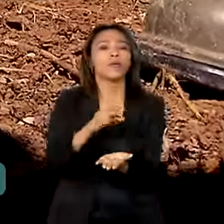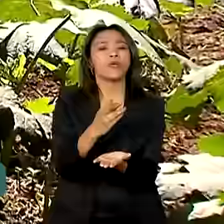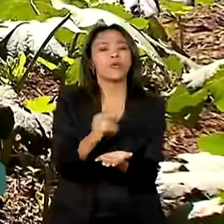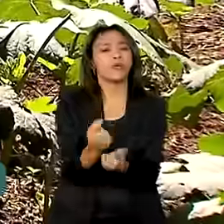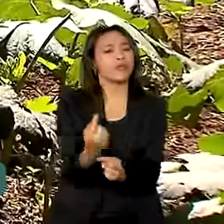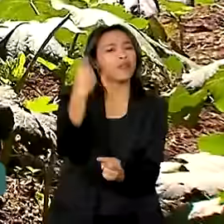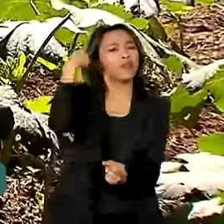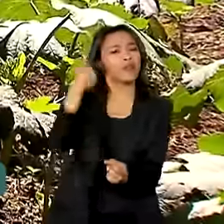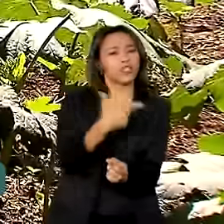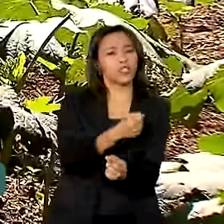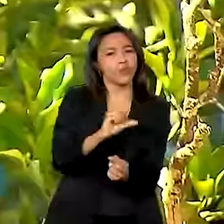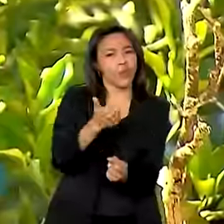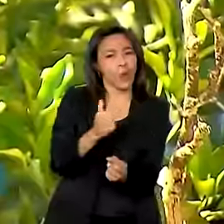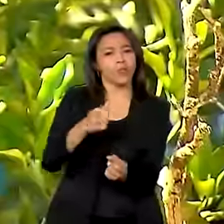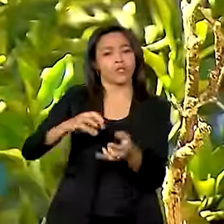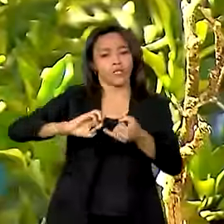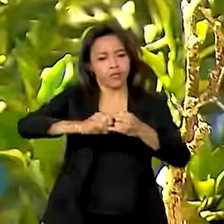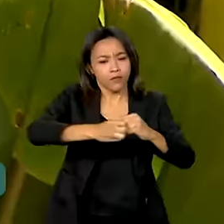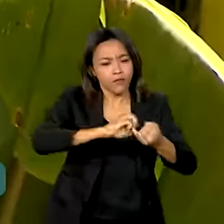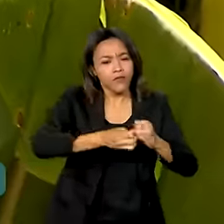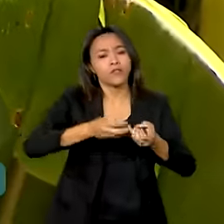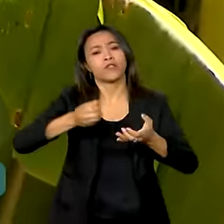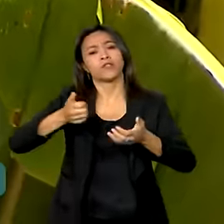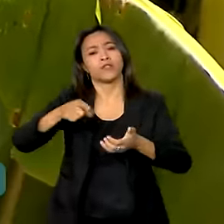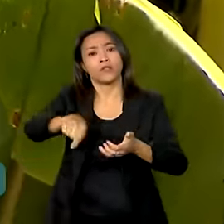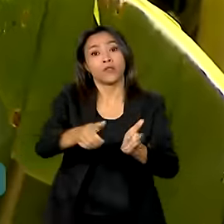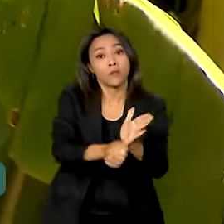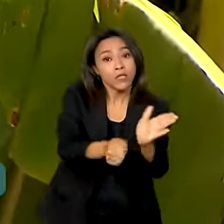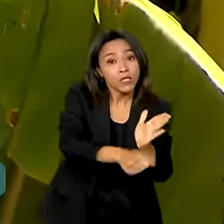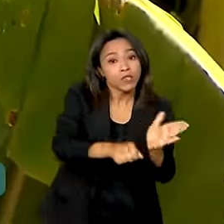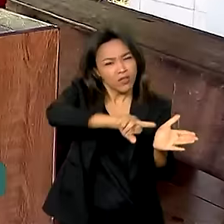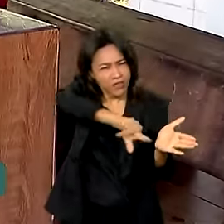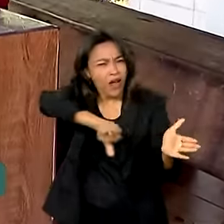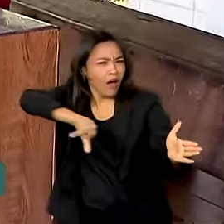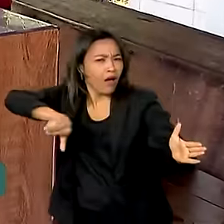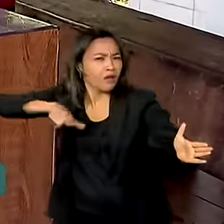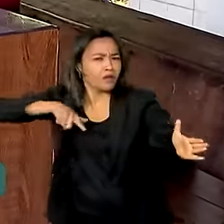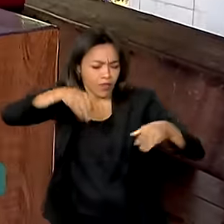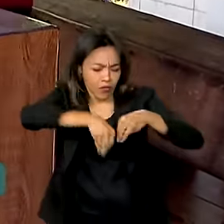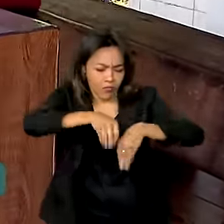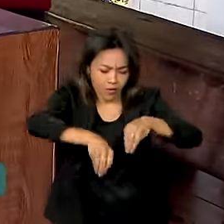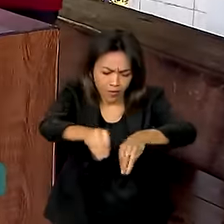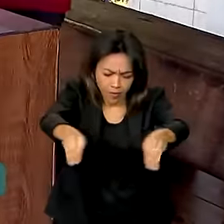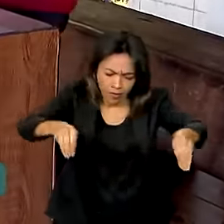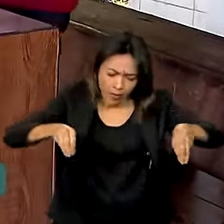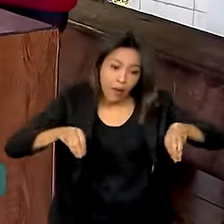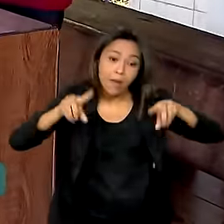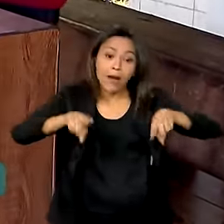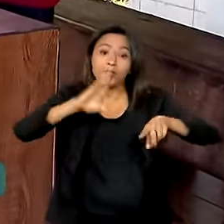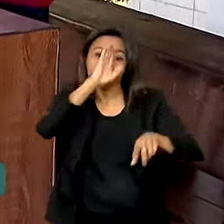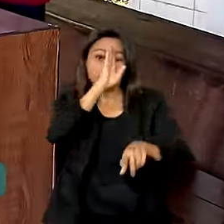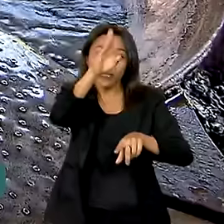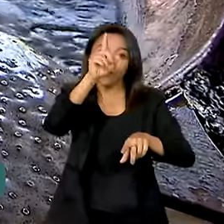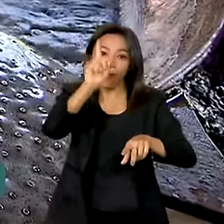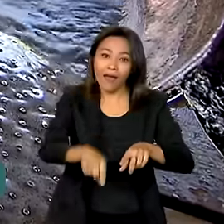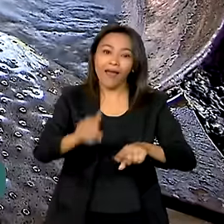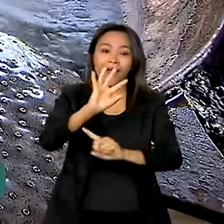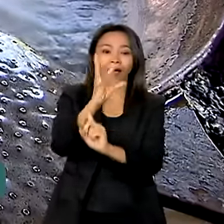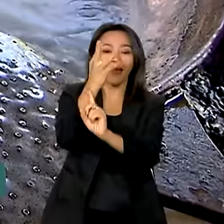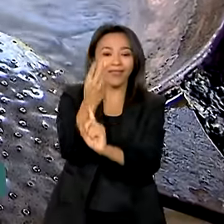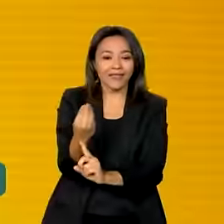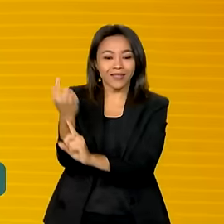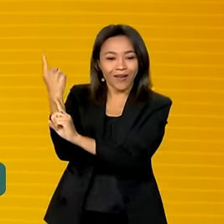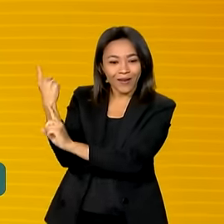se planta milho, feijão, entre outros produtos. Mas a região se destaca mesmo é pela produção artesanal da